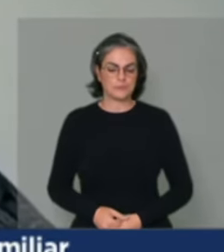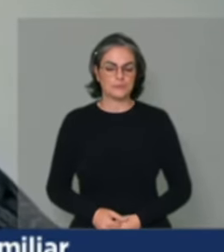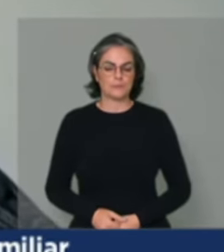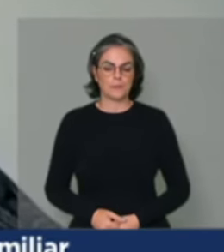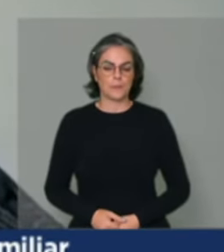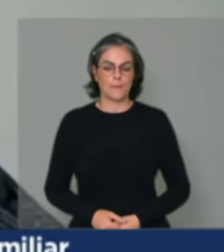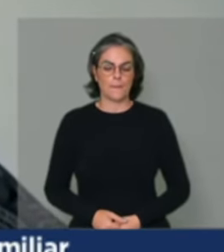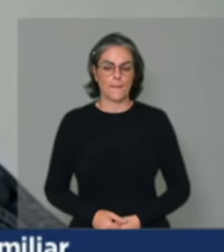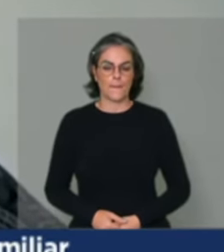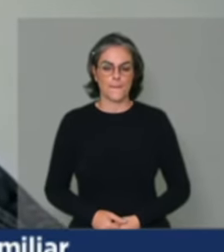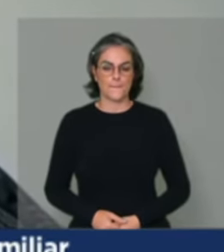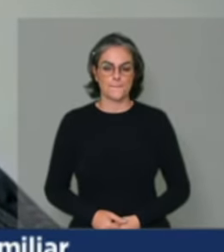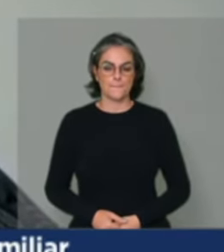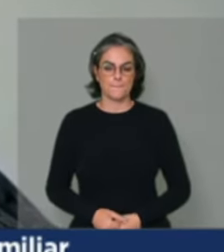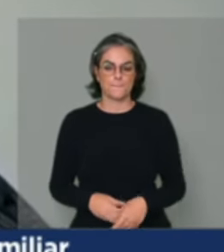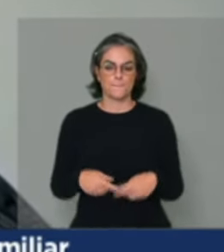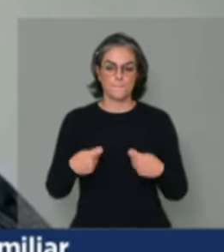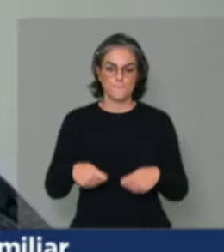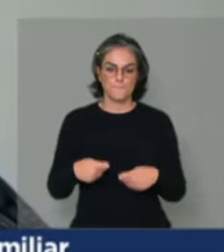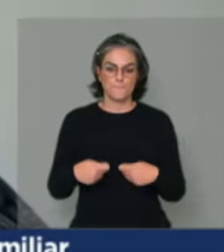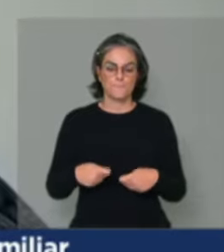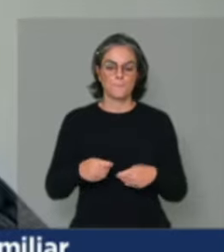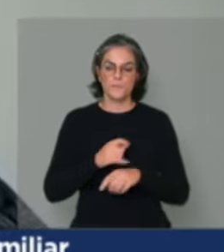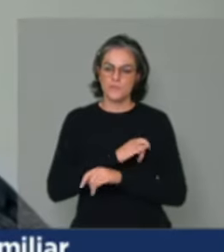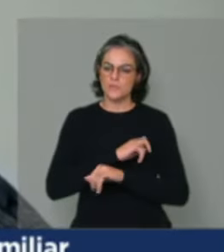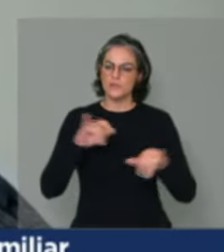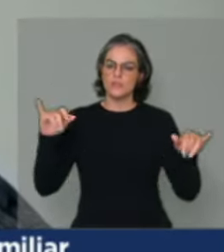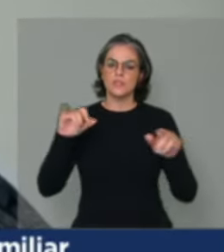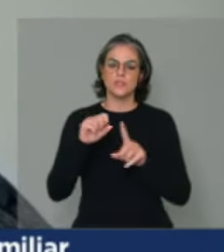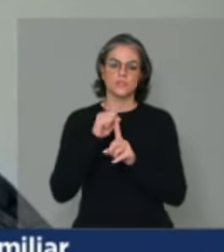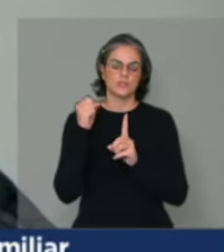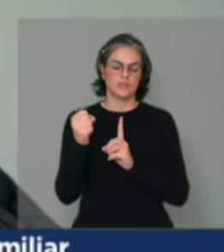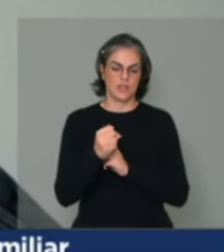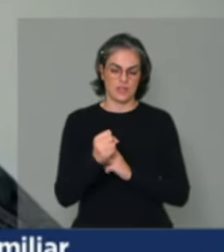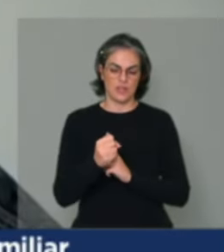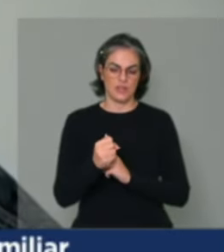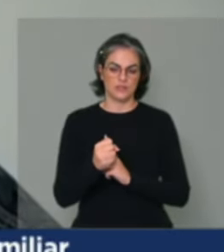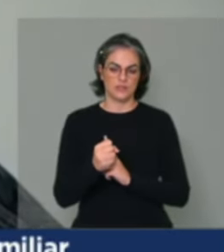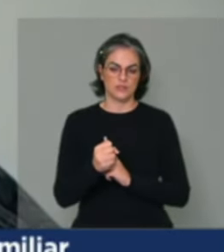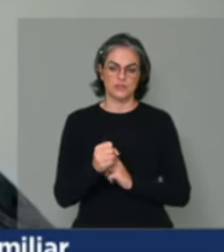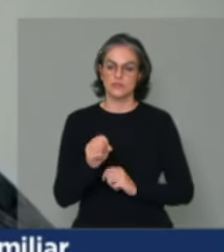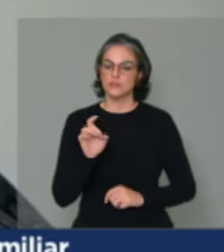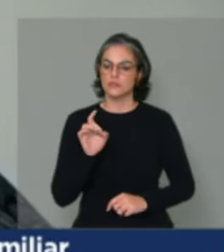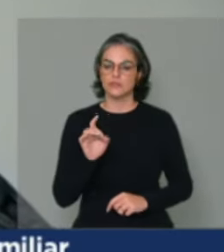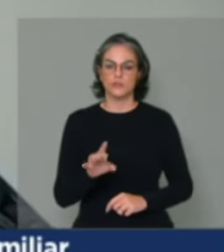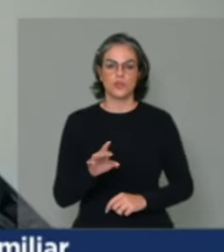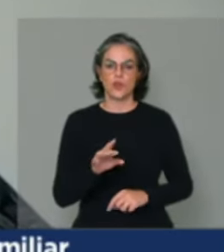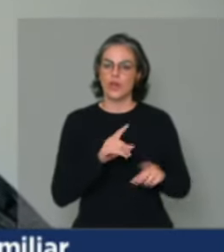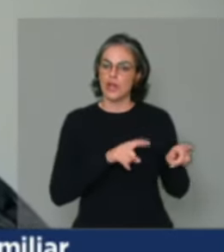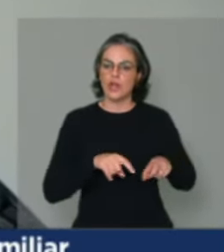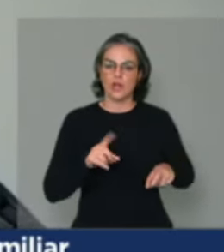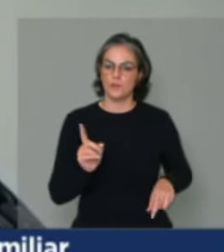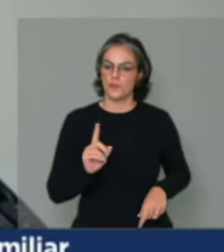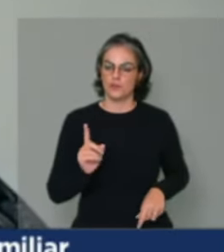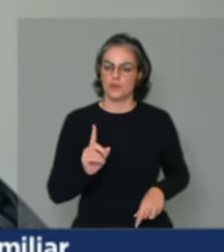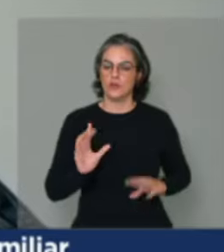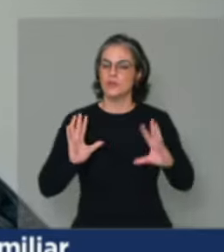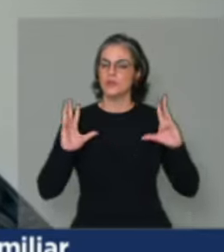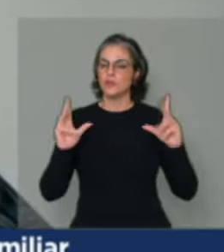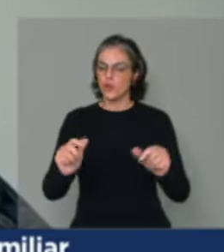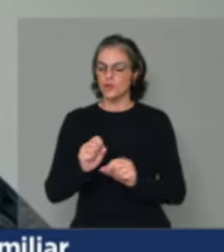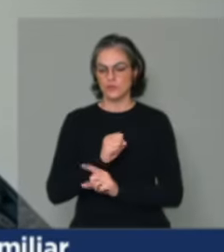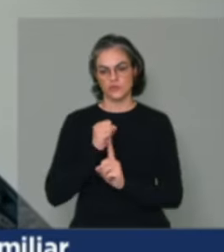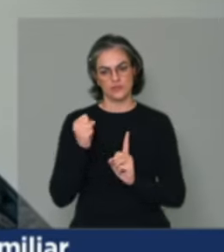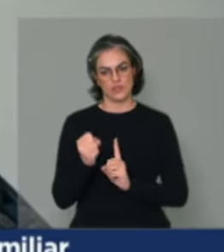Temos que externar para a sociedade, não mais só para o nosso campo, mas para a sociedade, que isso